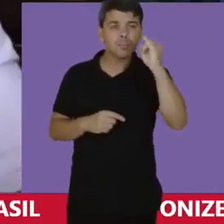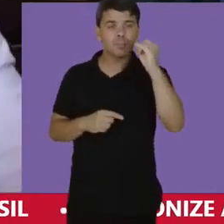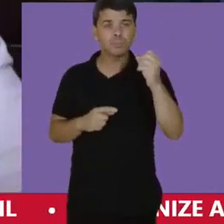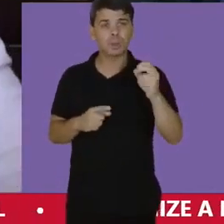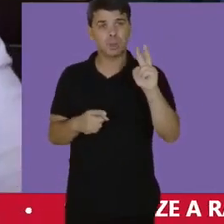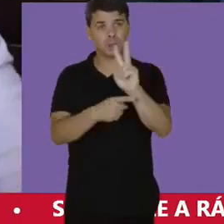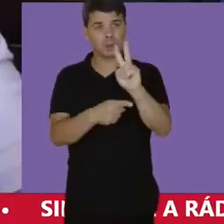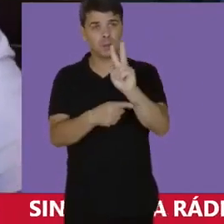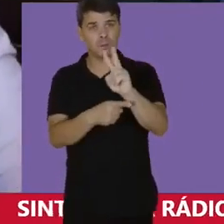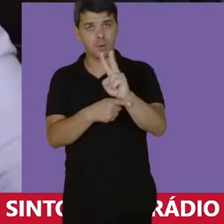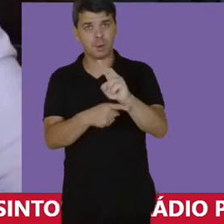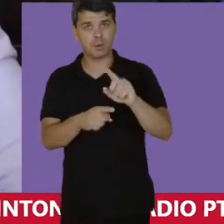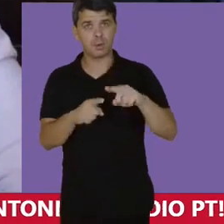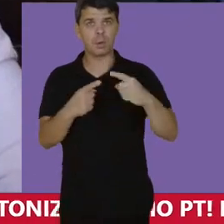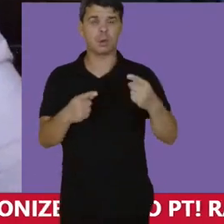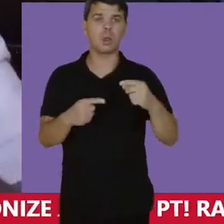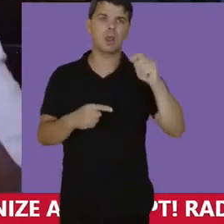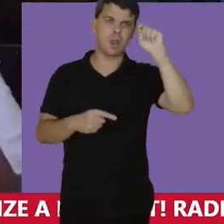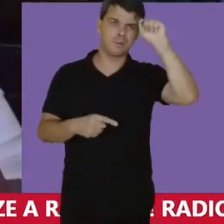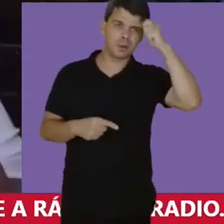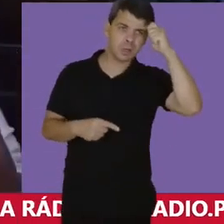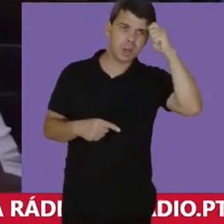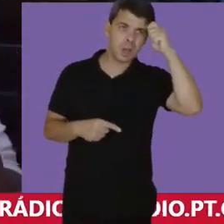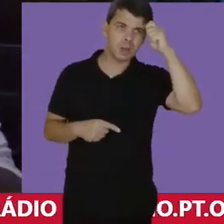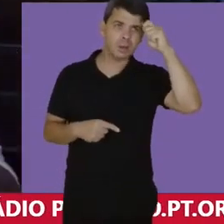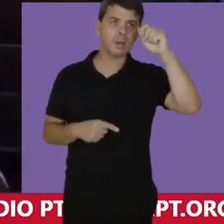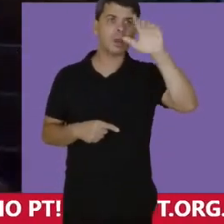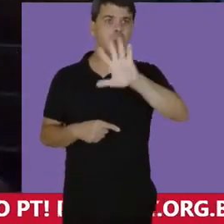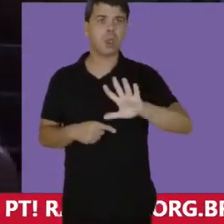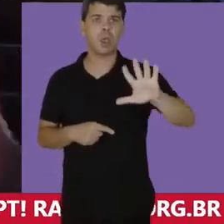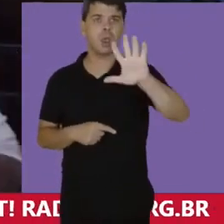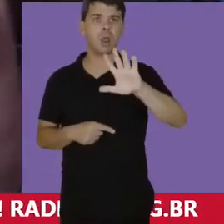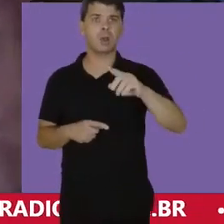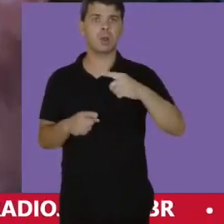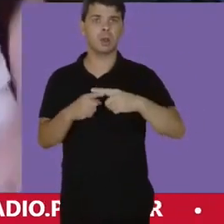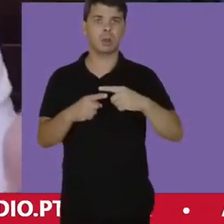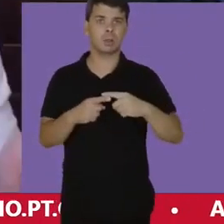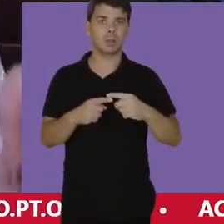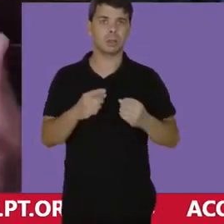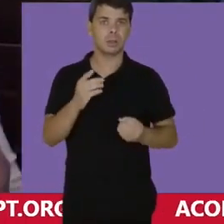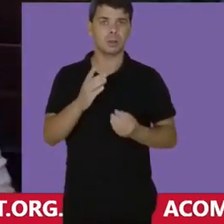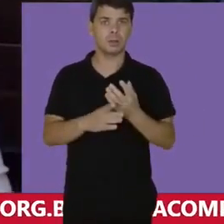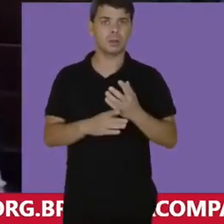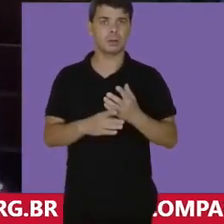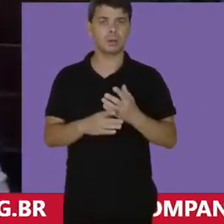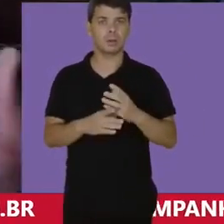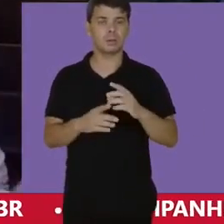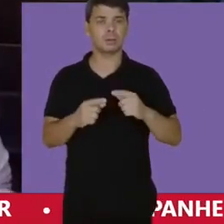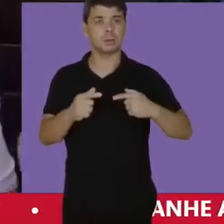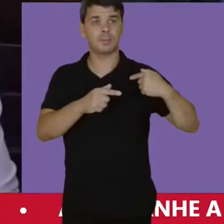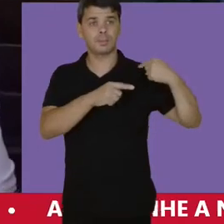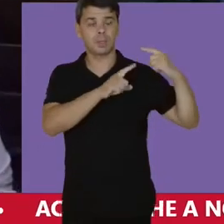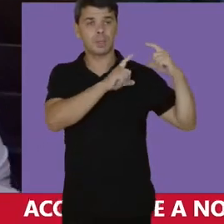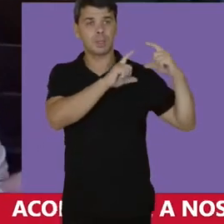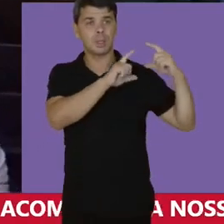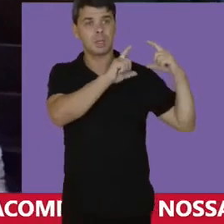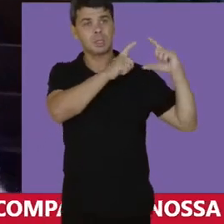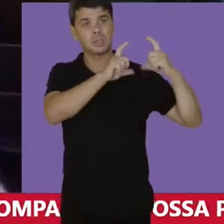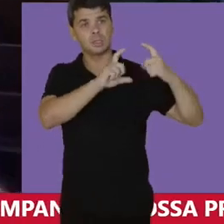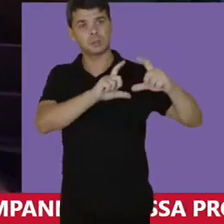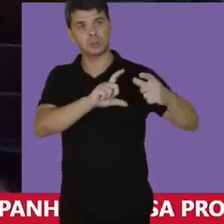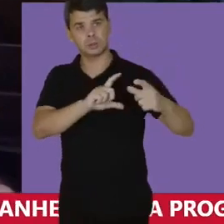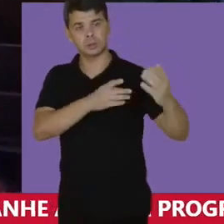defesa da tradição africana De ser a perpetuadora dessas tradições que vinham